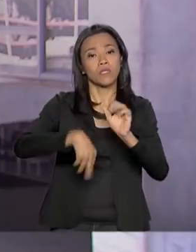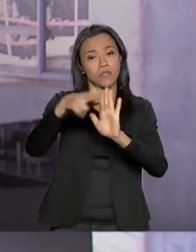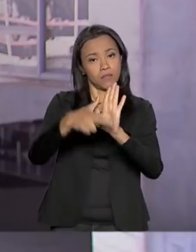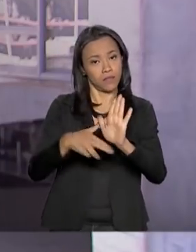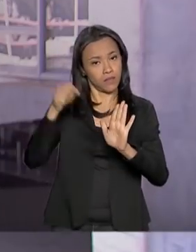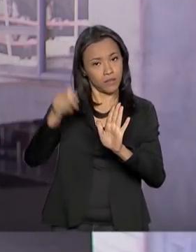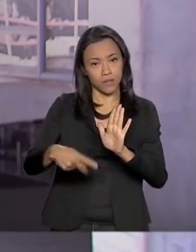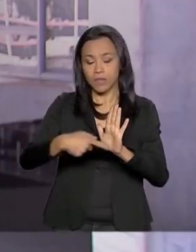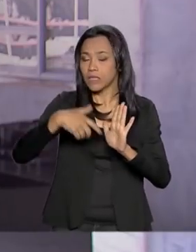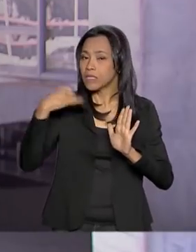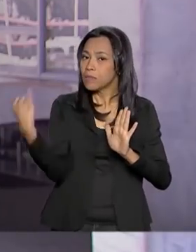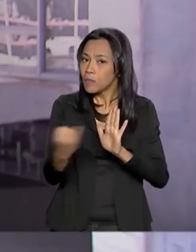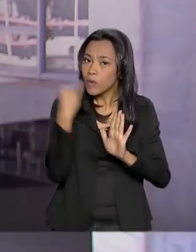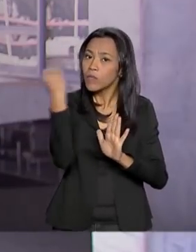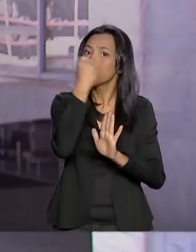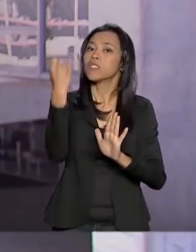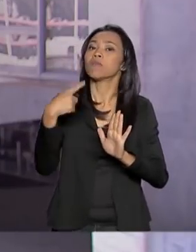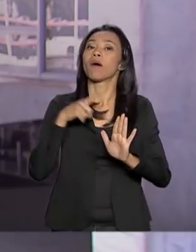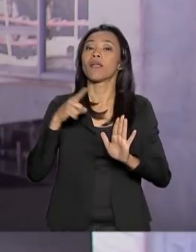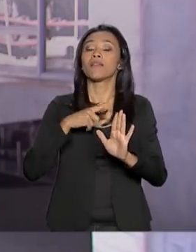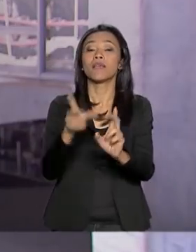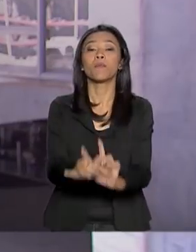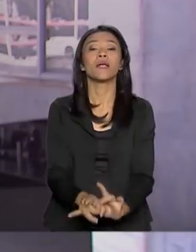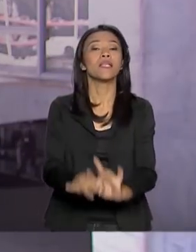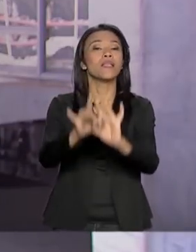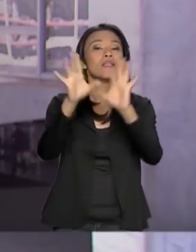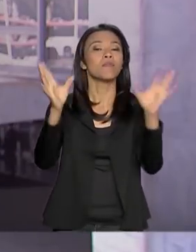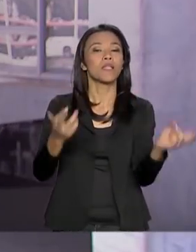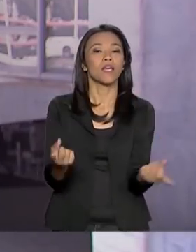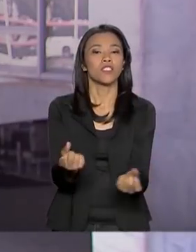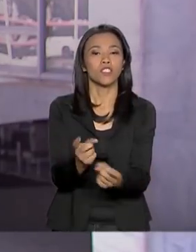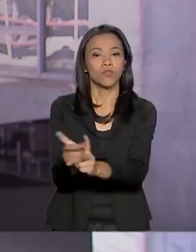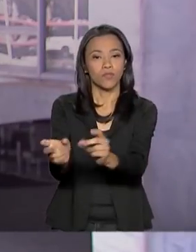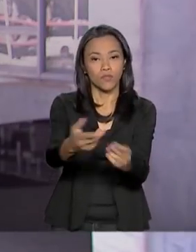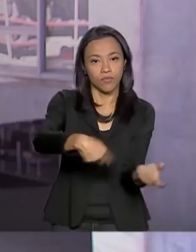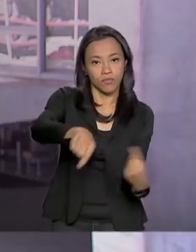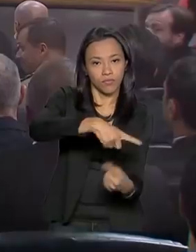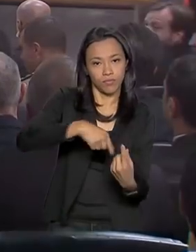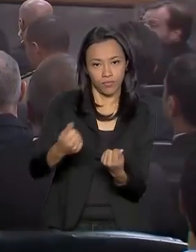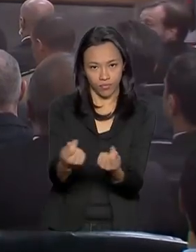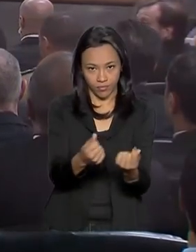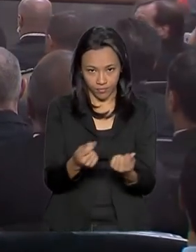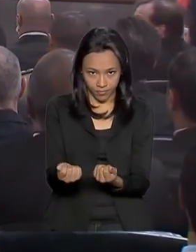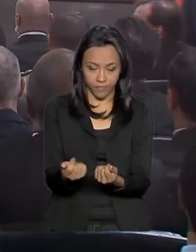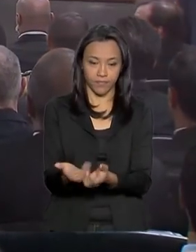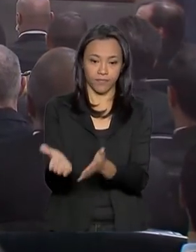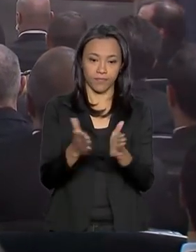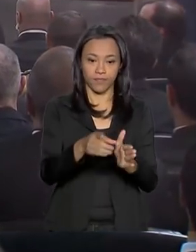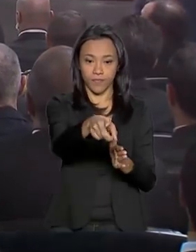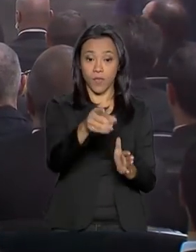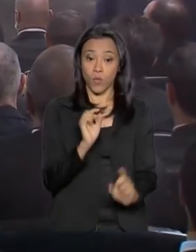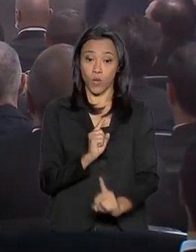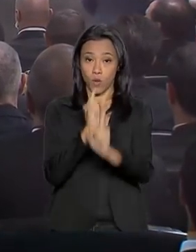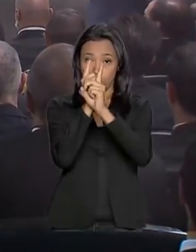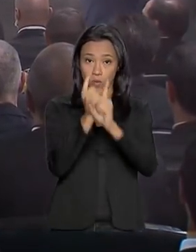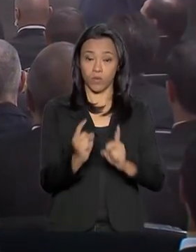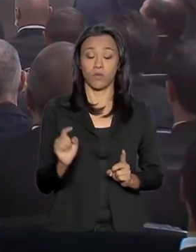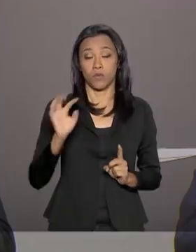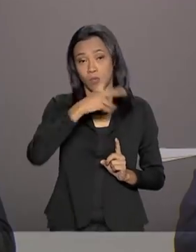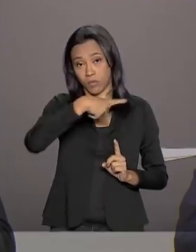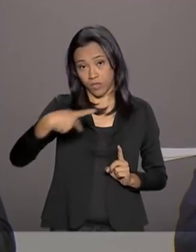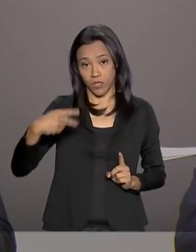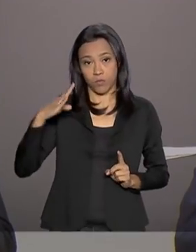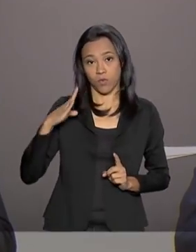passo para ampliar a liberdade econômica. Vamos ver. O encontro do presidente Jair